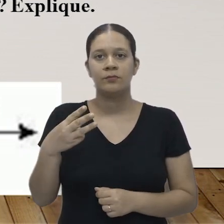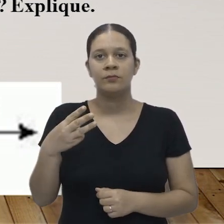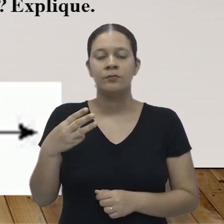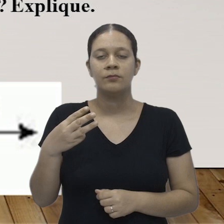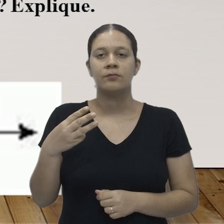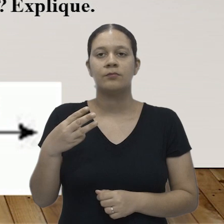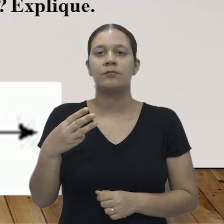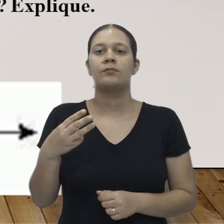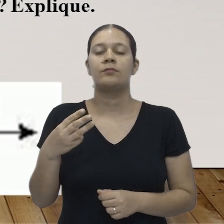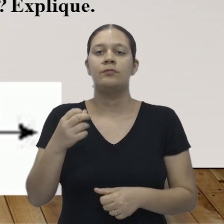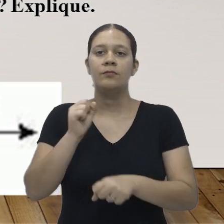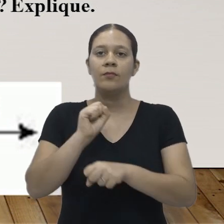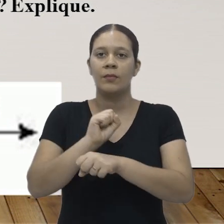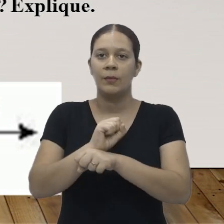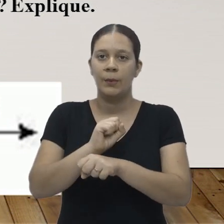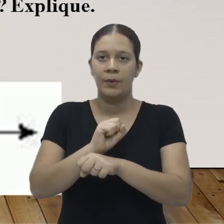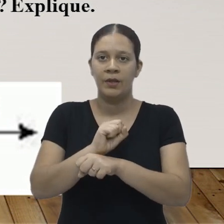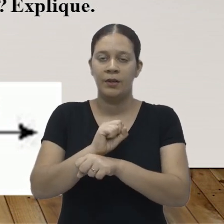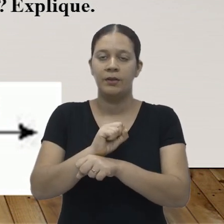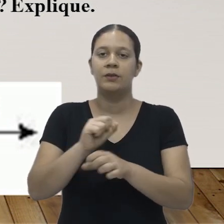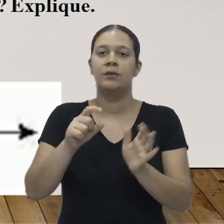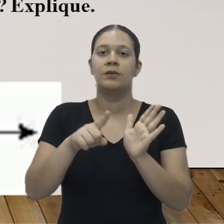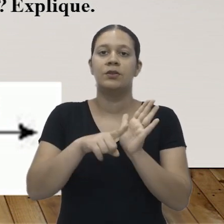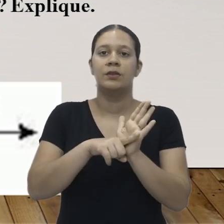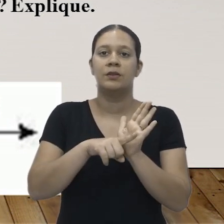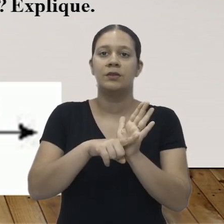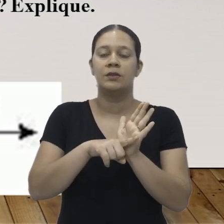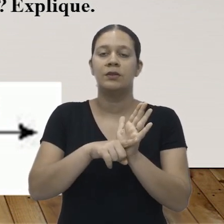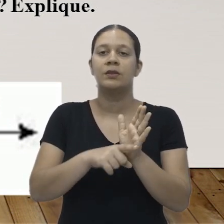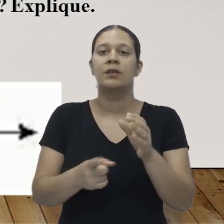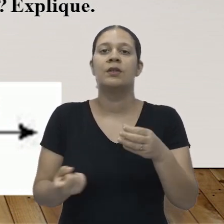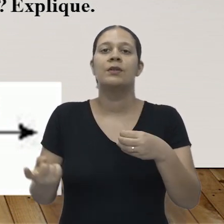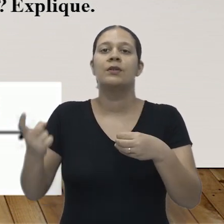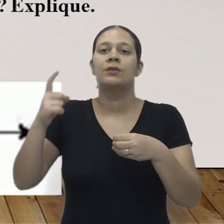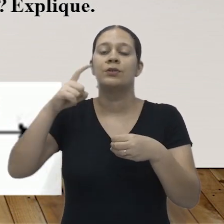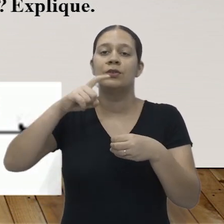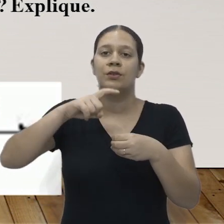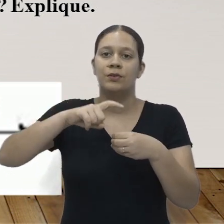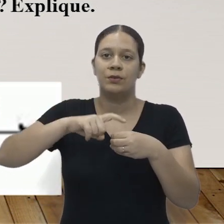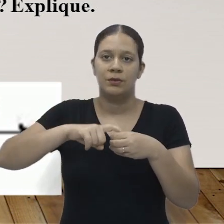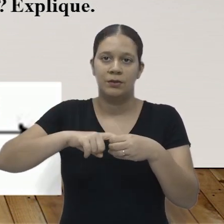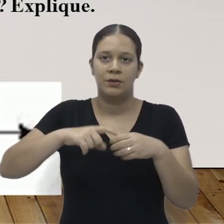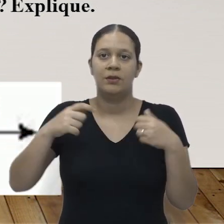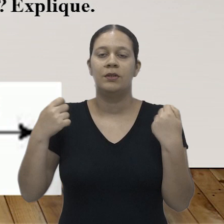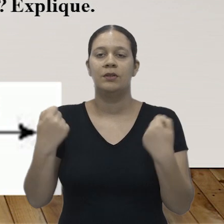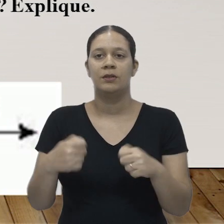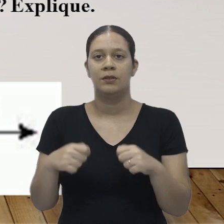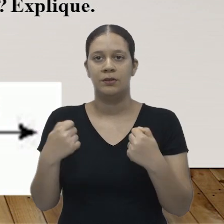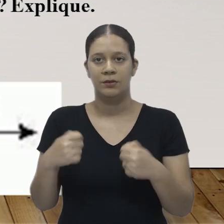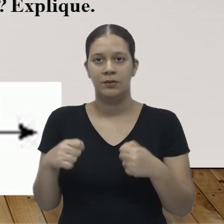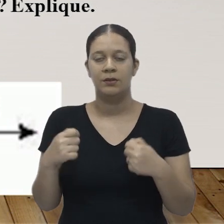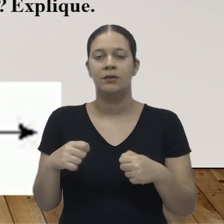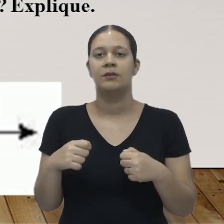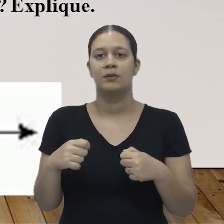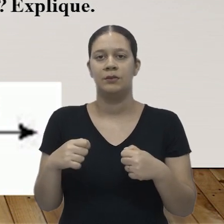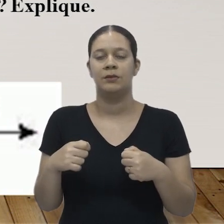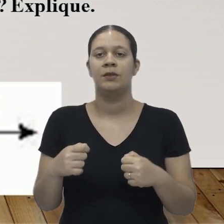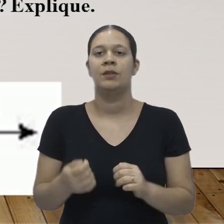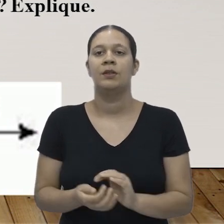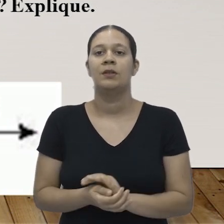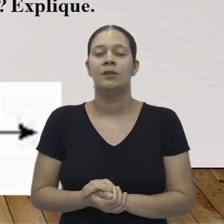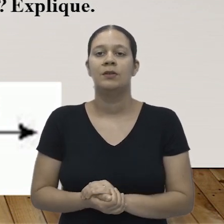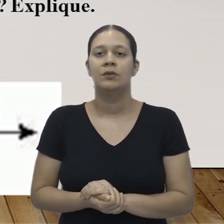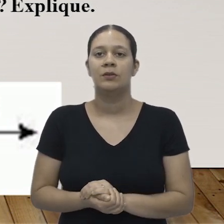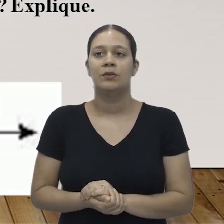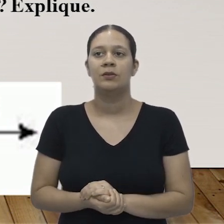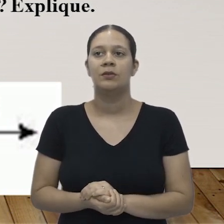do 2, voltei 3 casas, eu parei no 1 negativo. Para chegar no 3 negativo, eu vou precisar voltar